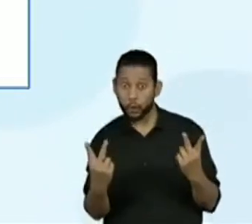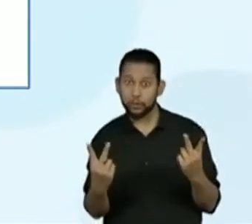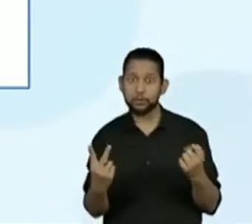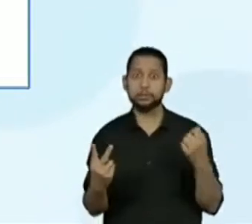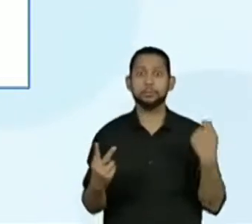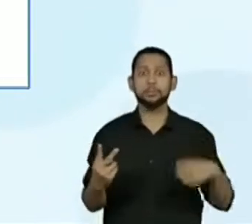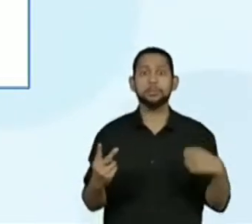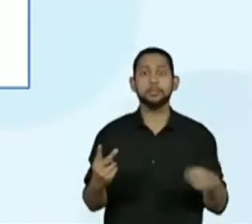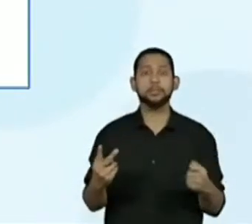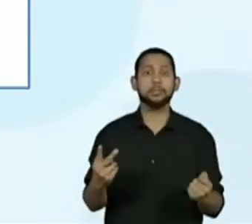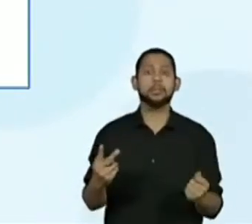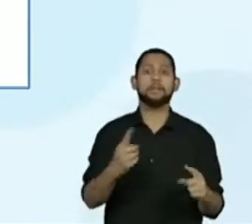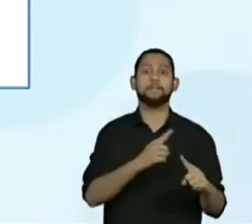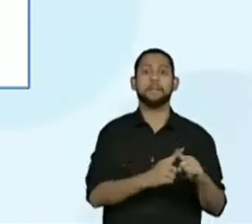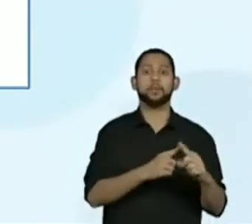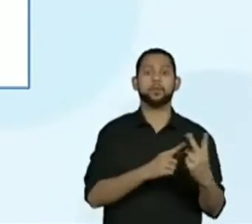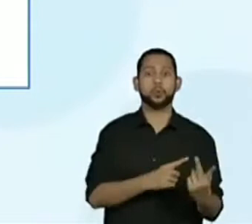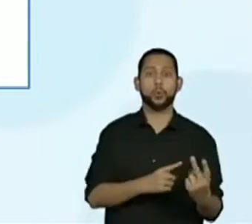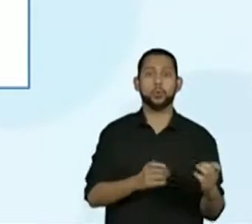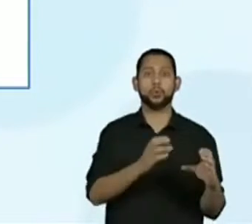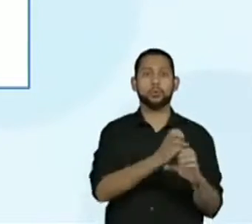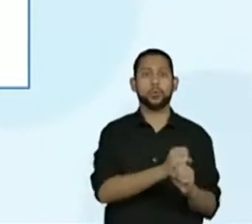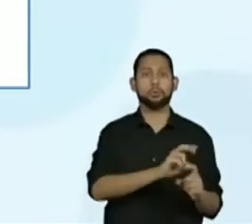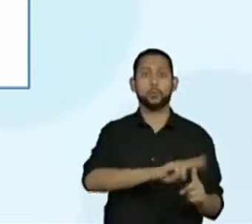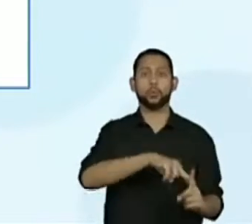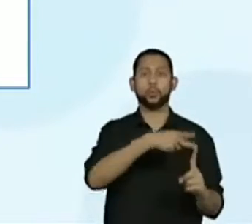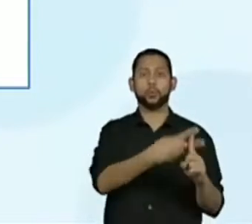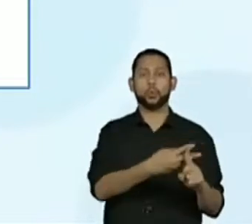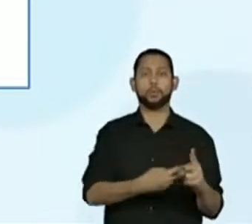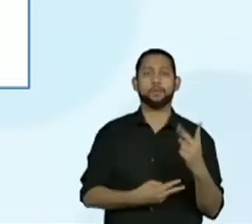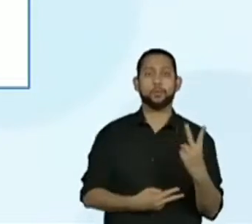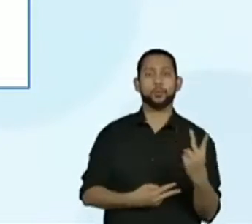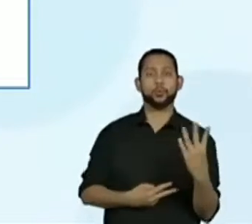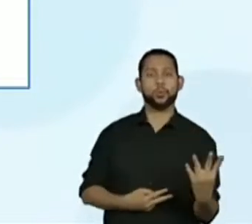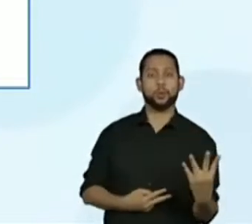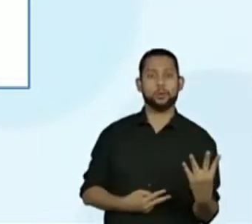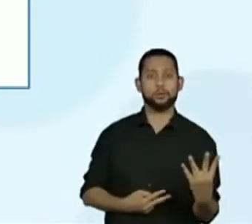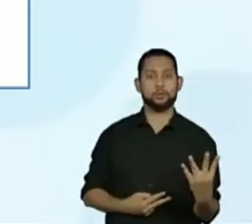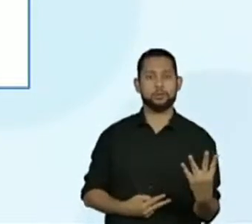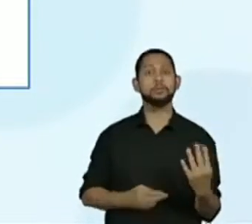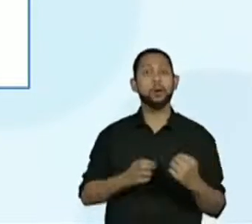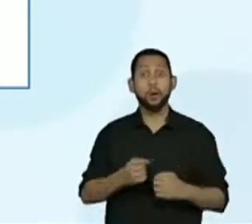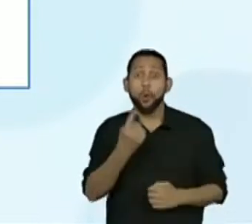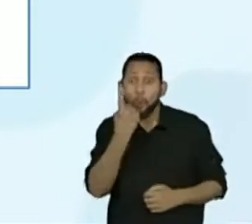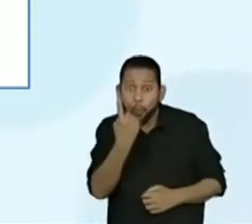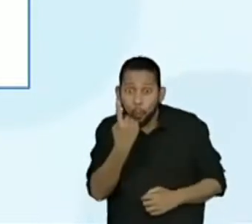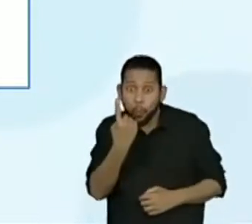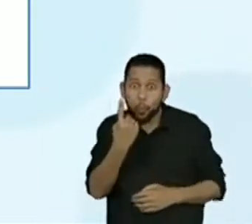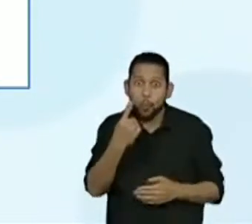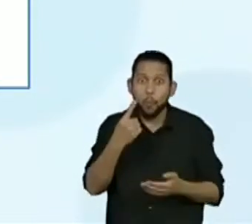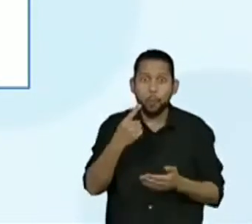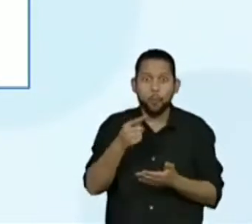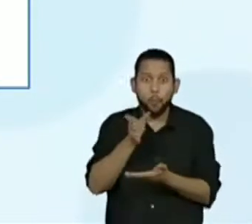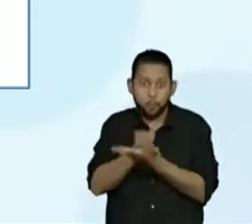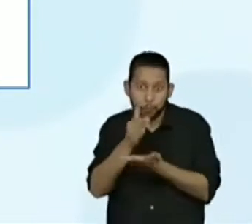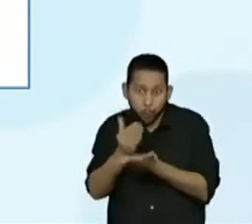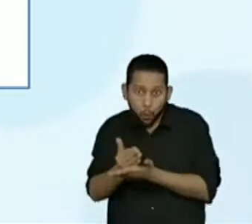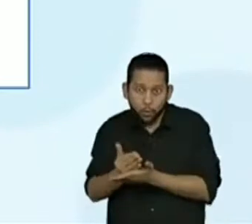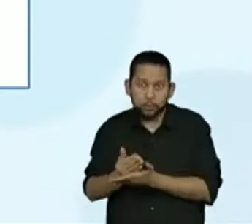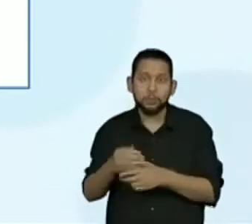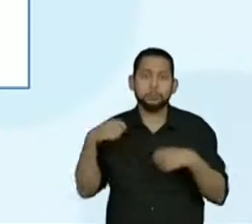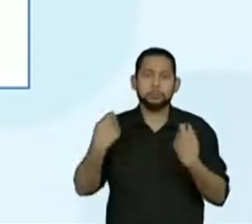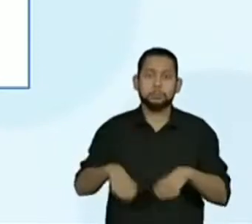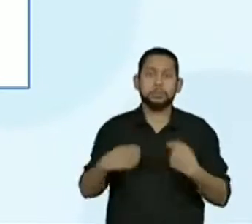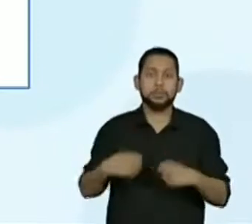precisamos fazer vezes 2, dobrar. Então, vamos usar 24 gramas de fermento, certo?